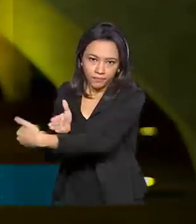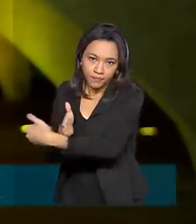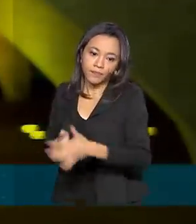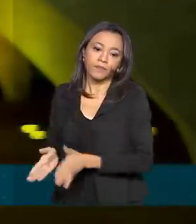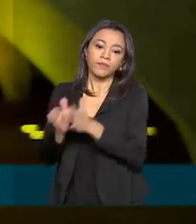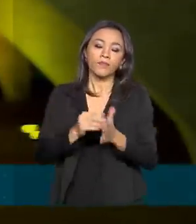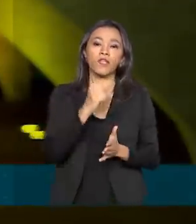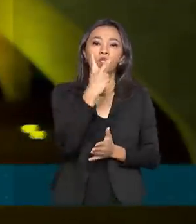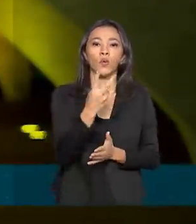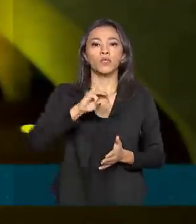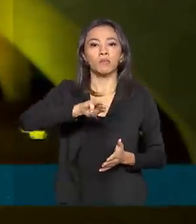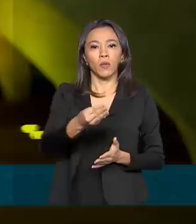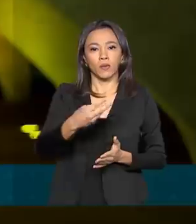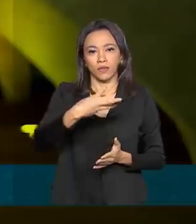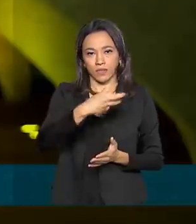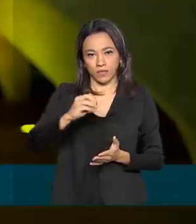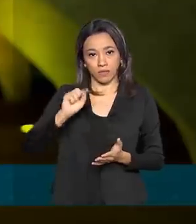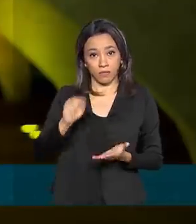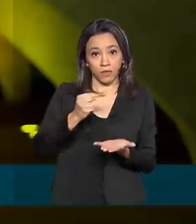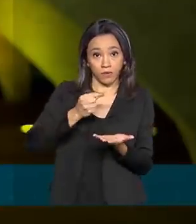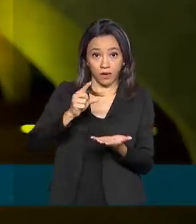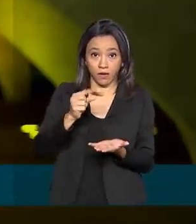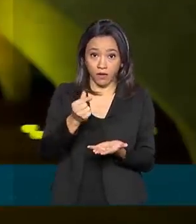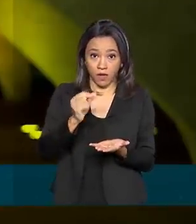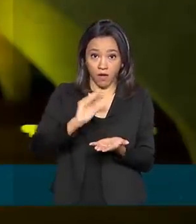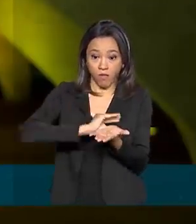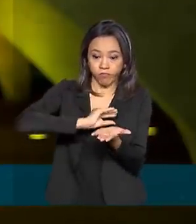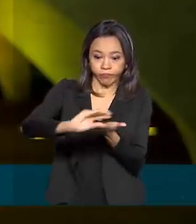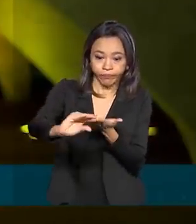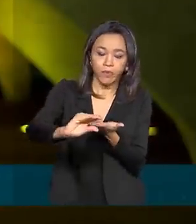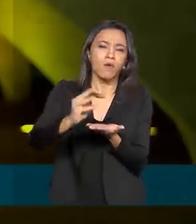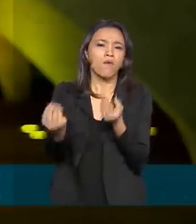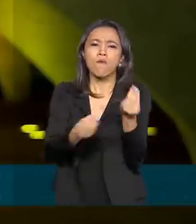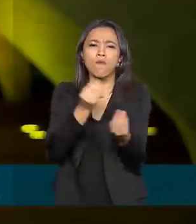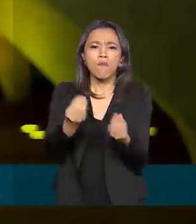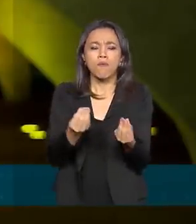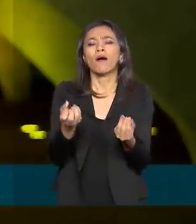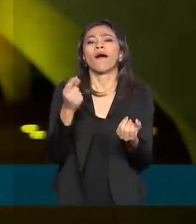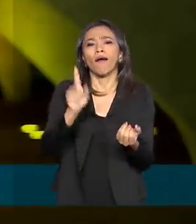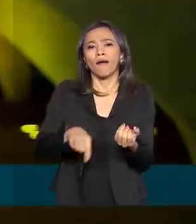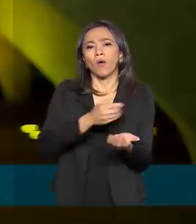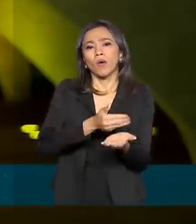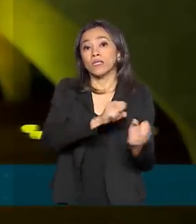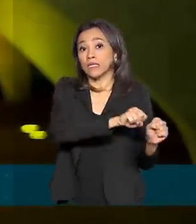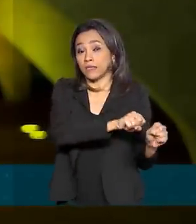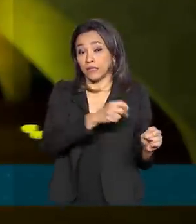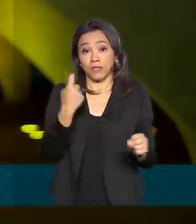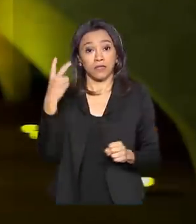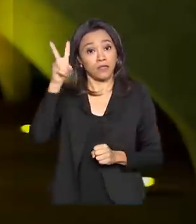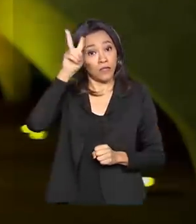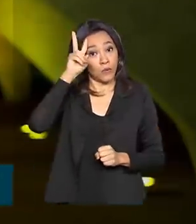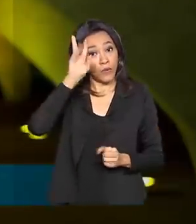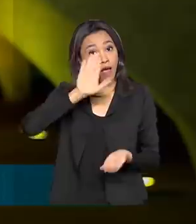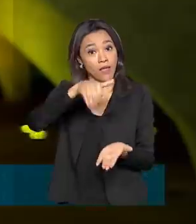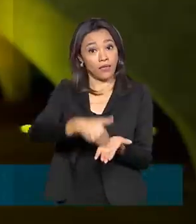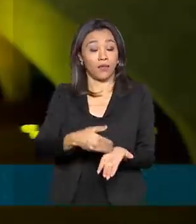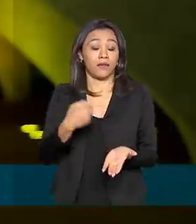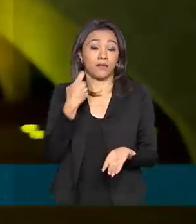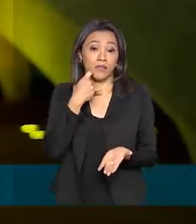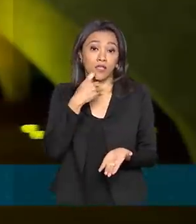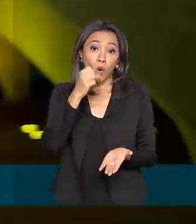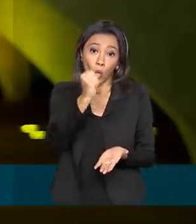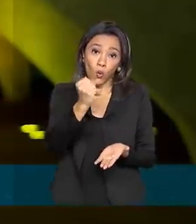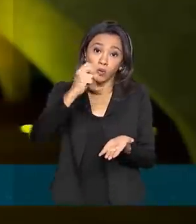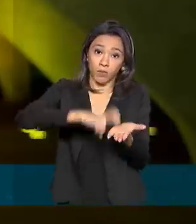,3 milhões. O sistema vai funcionar de segunda a sexta-feira, das 8 da manhã às 8 da